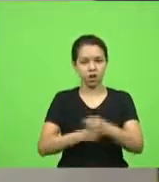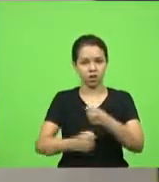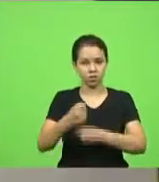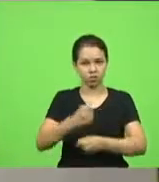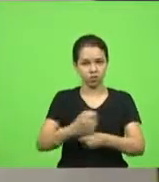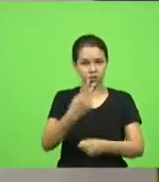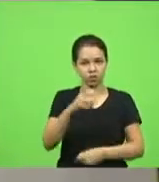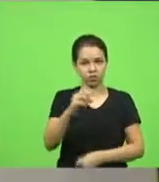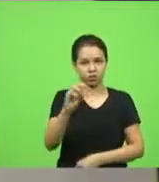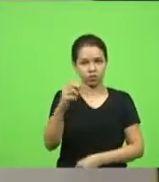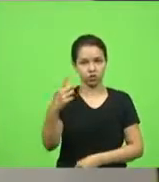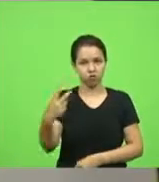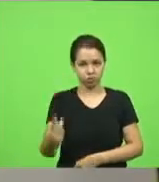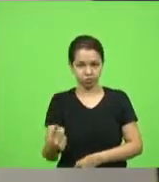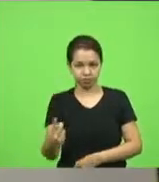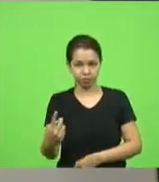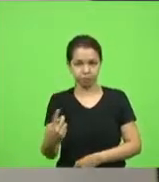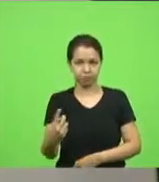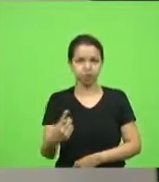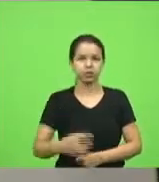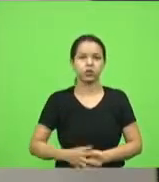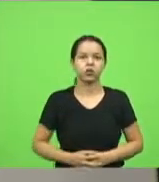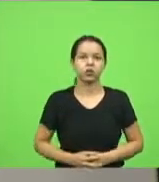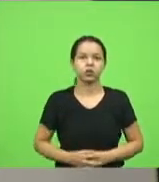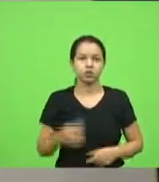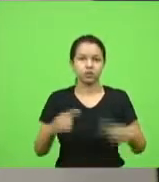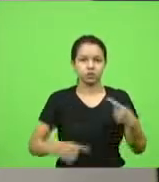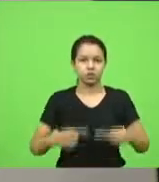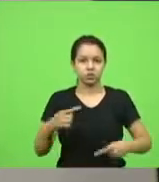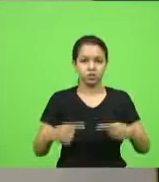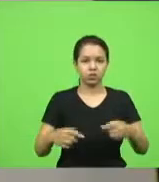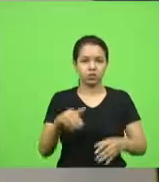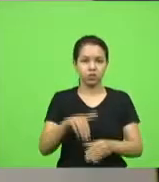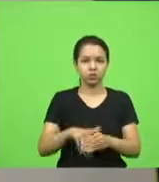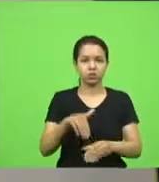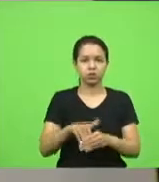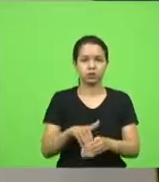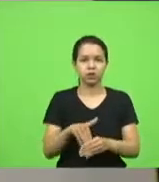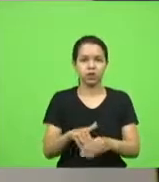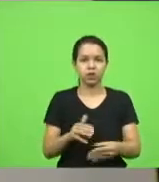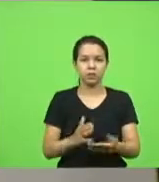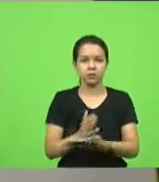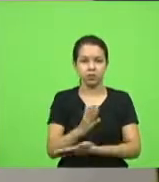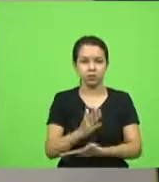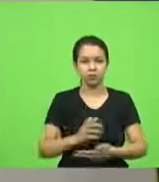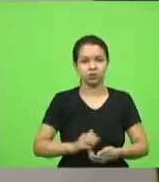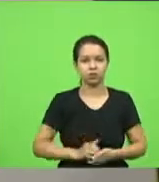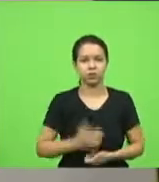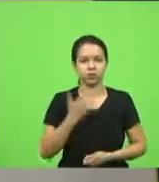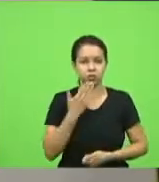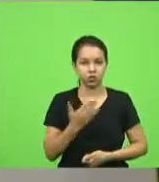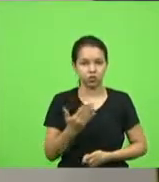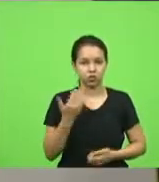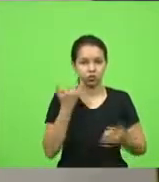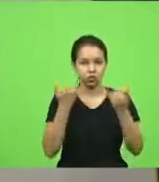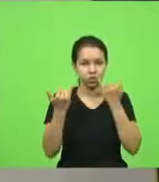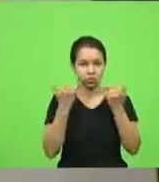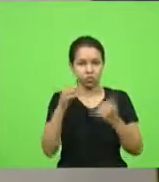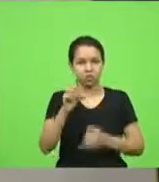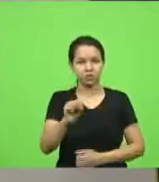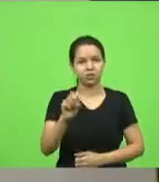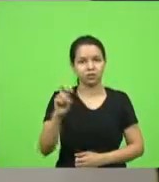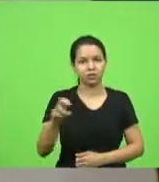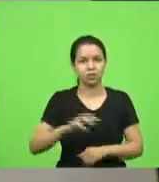Em discussão, em votação, aprovado. Pedido de informação 85,